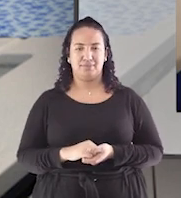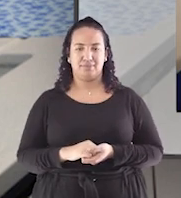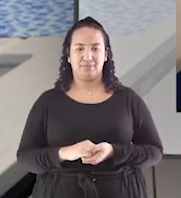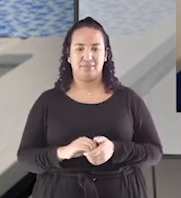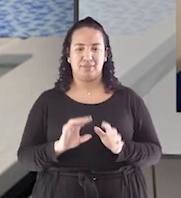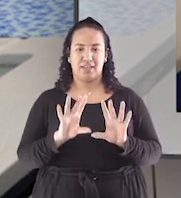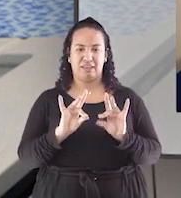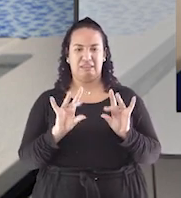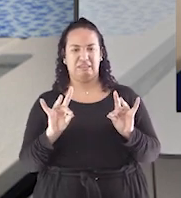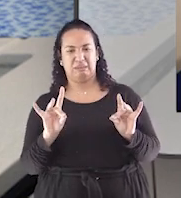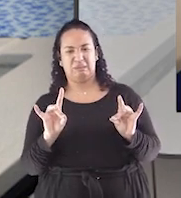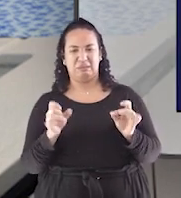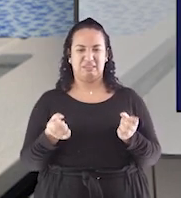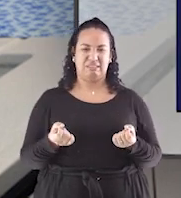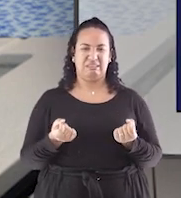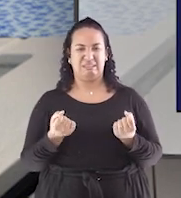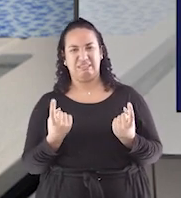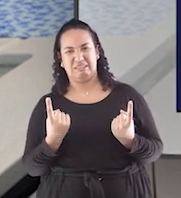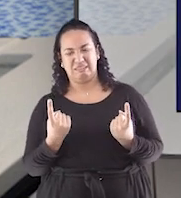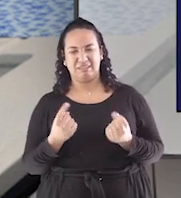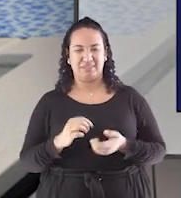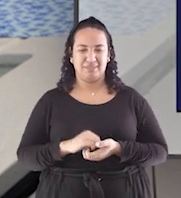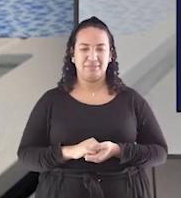porque ele é um líquido muito louco.